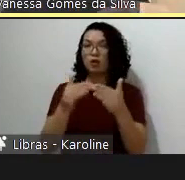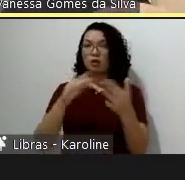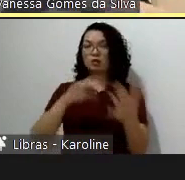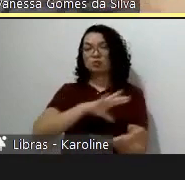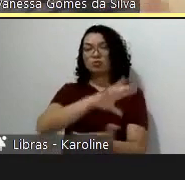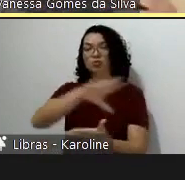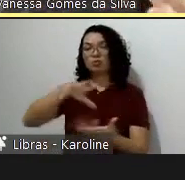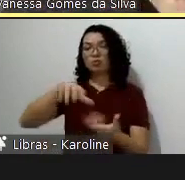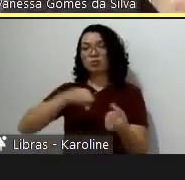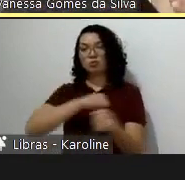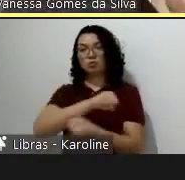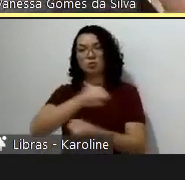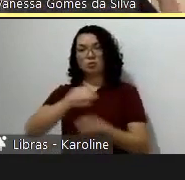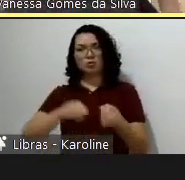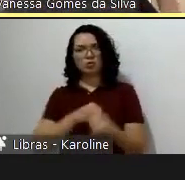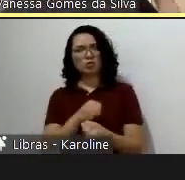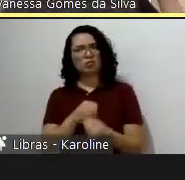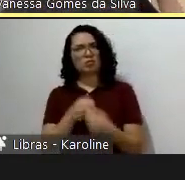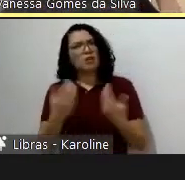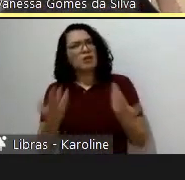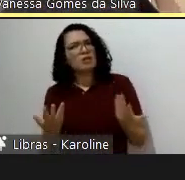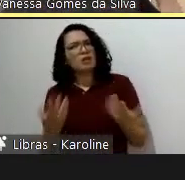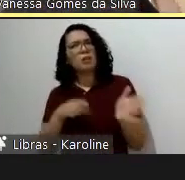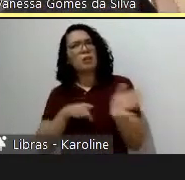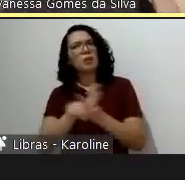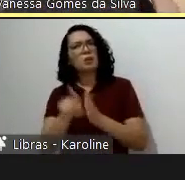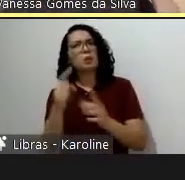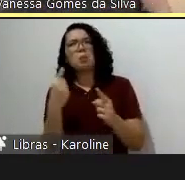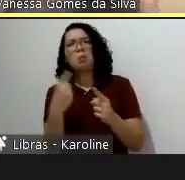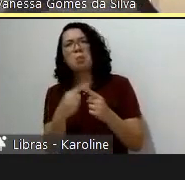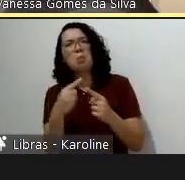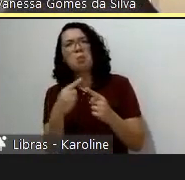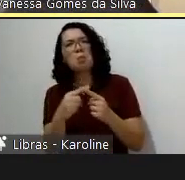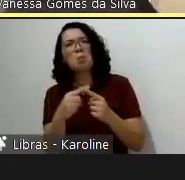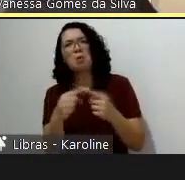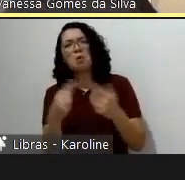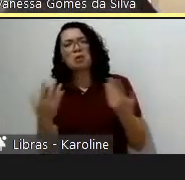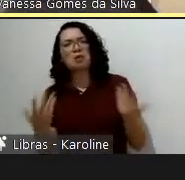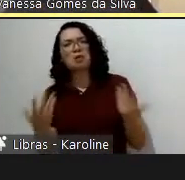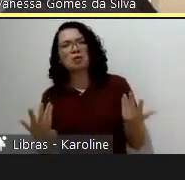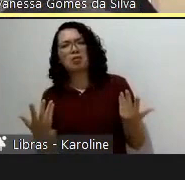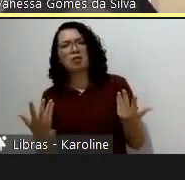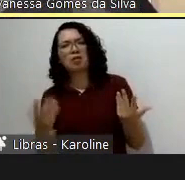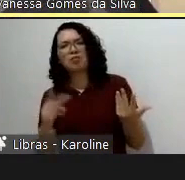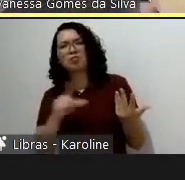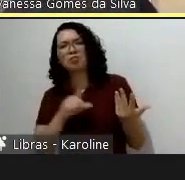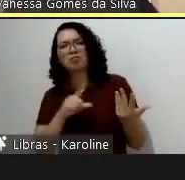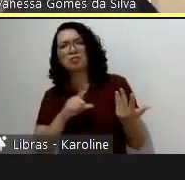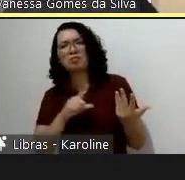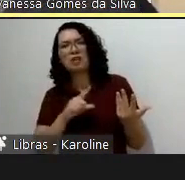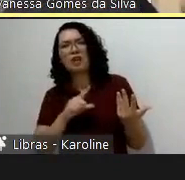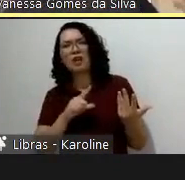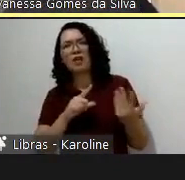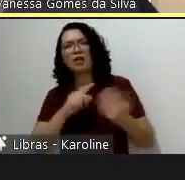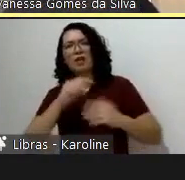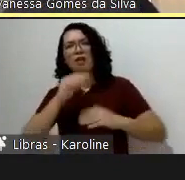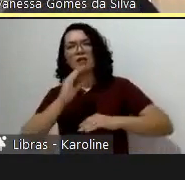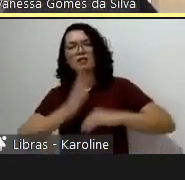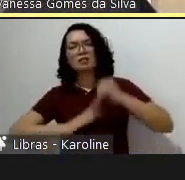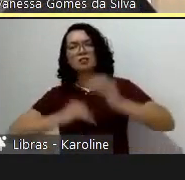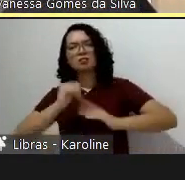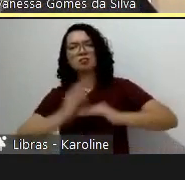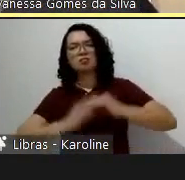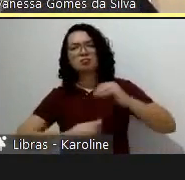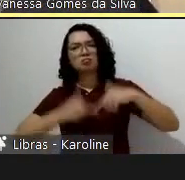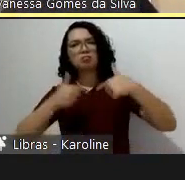por que que não se demonstra desempenho em projetos? É uma coisa, uma reflexão que eu fiquei matutando na cabeça. e a gente rapidamente consegue, isso são